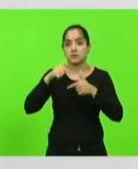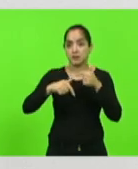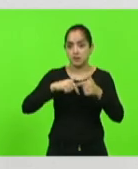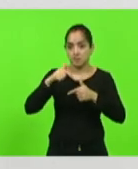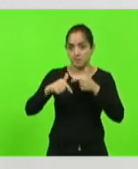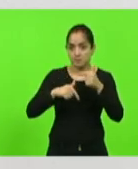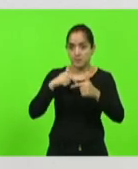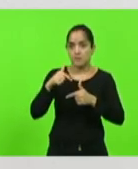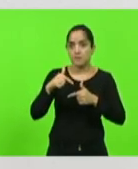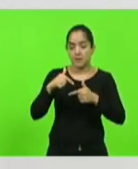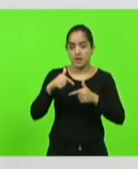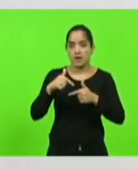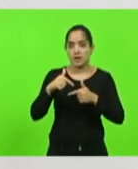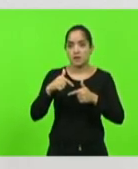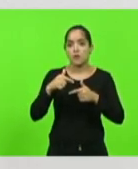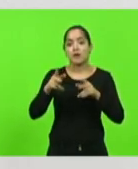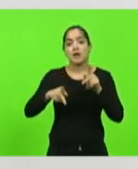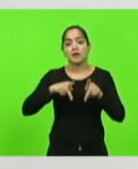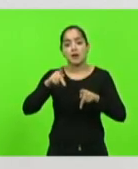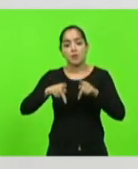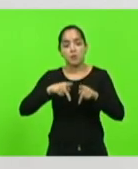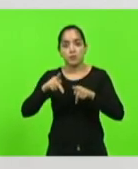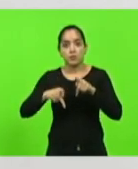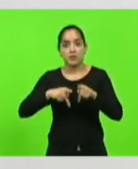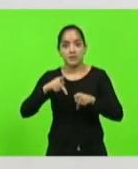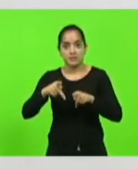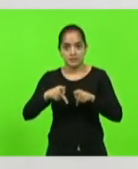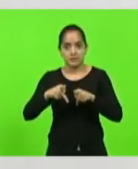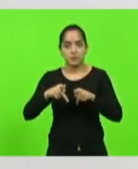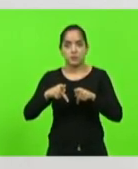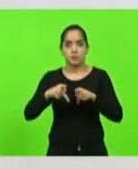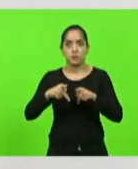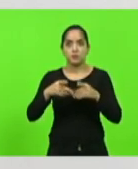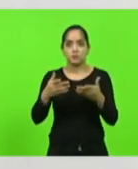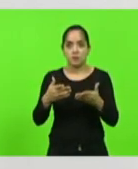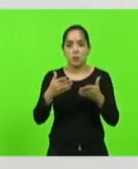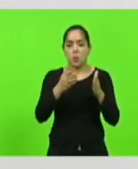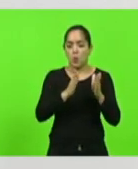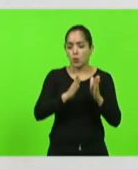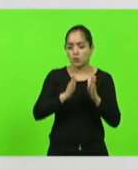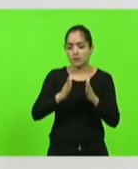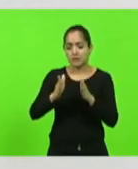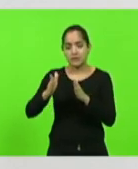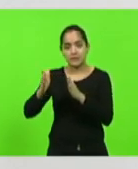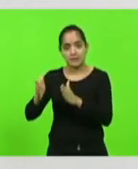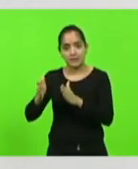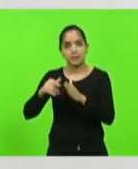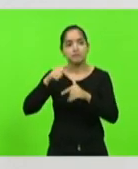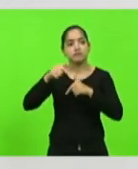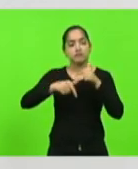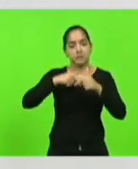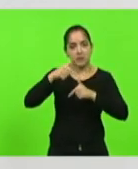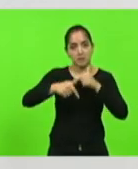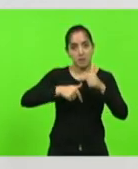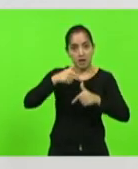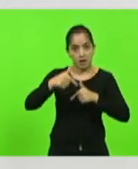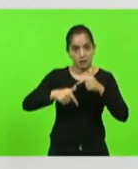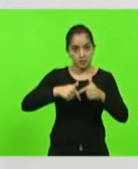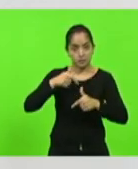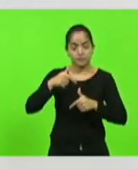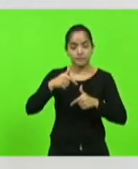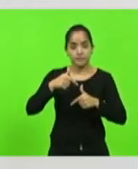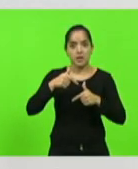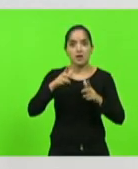que a nossa população que é uma população ordeira e de trabalho eu quero